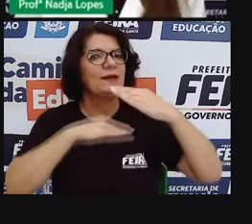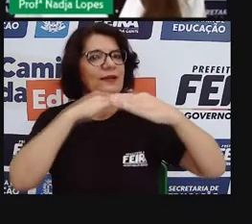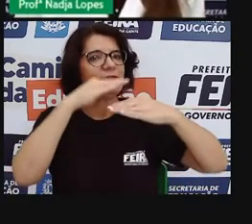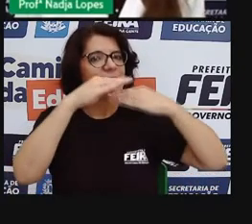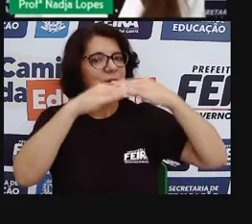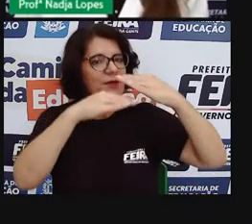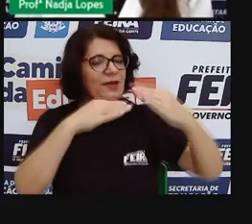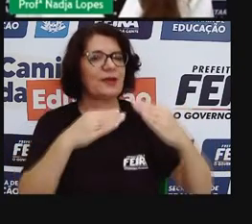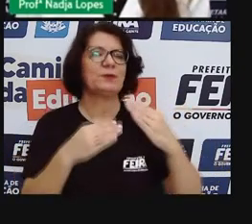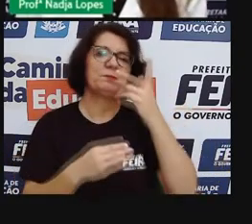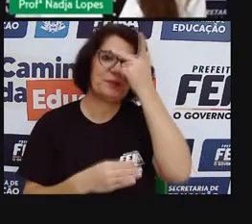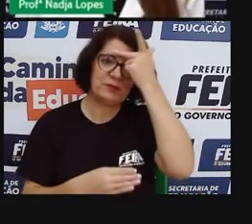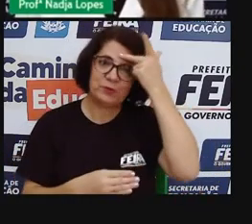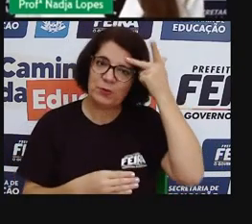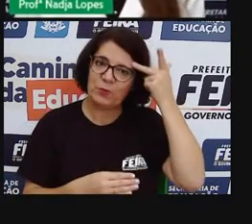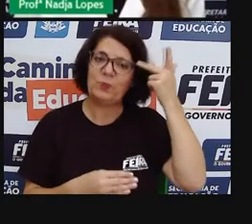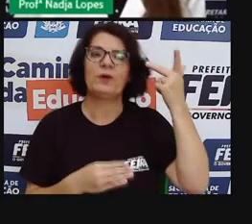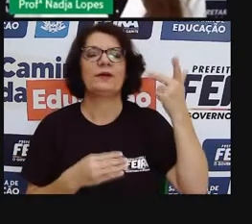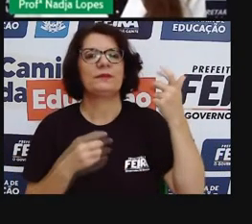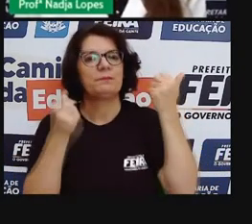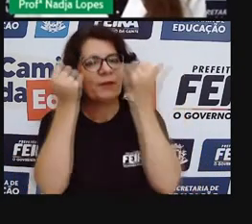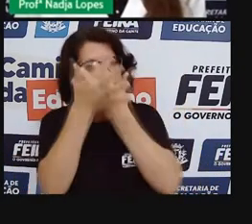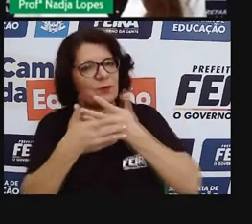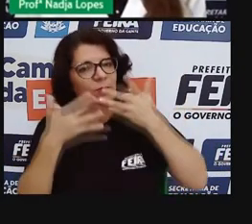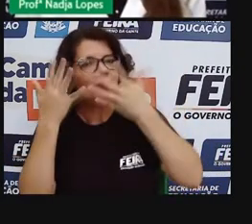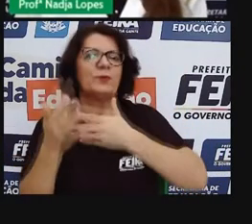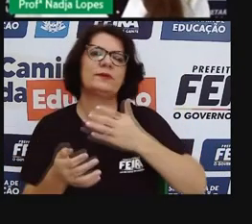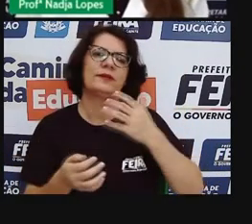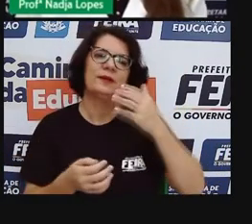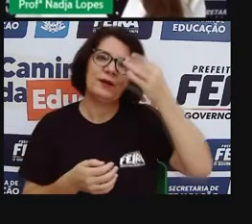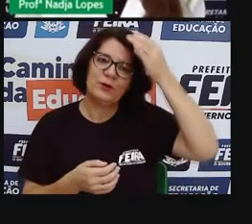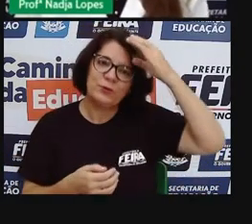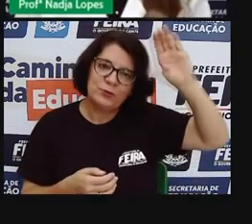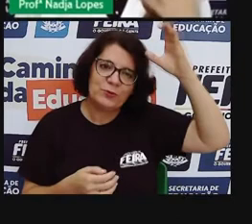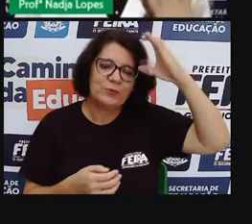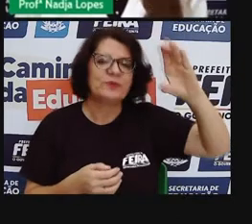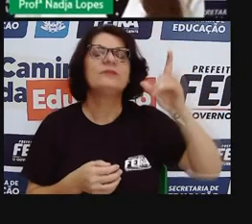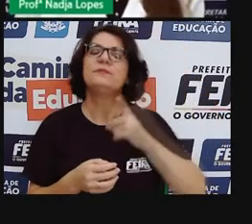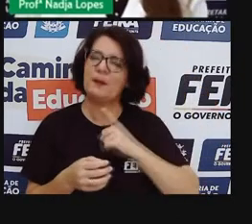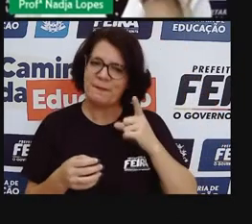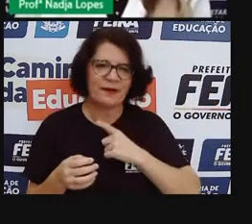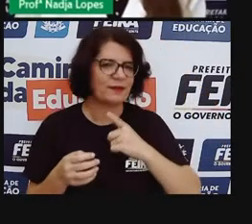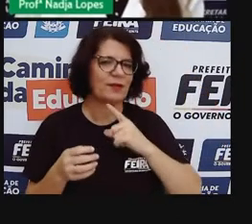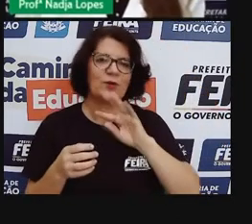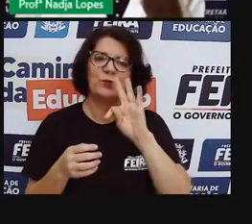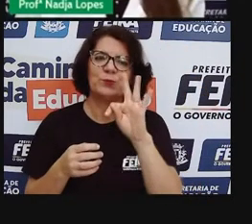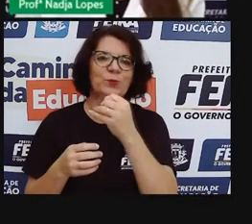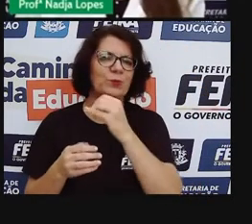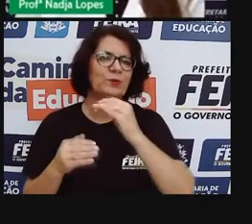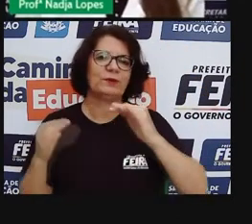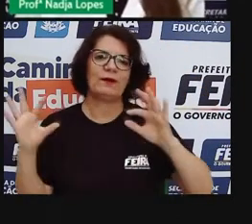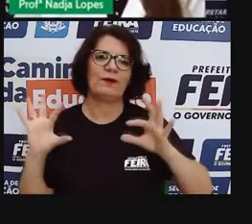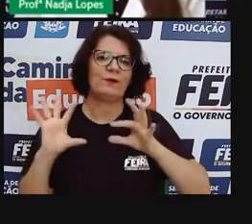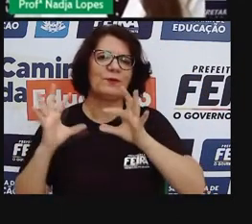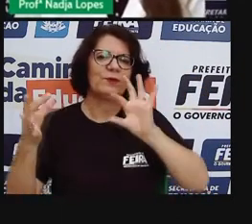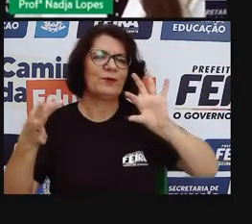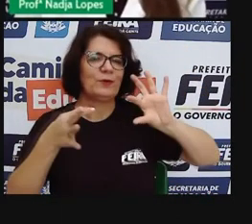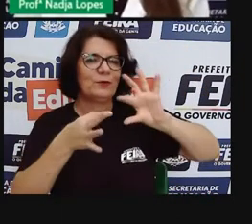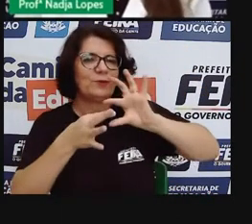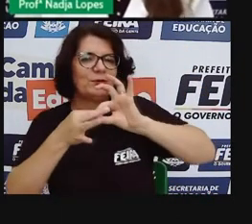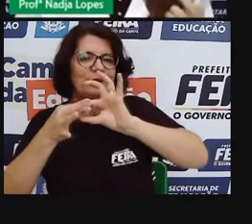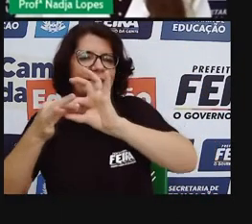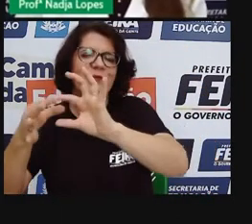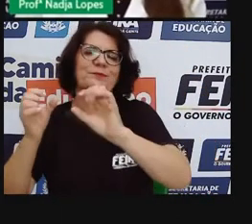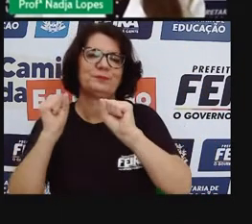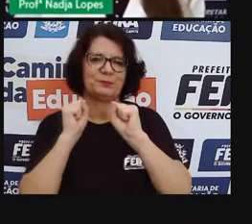nossos artistas, da nossa cultura, né. Então, é também a nossa cara, a nossa identidade. E,